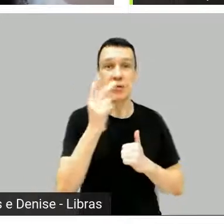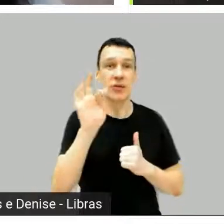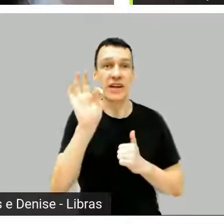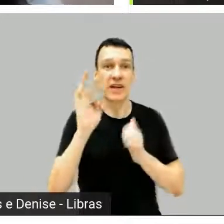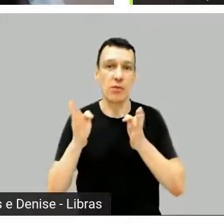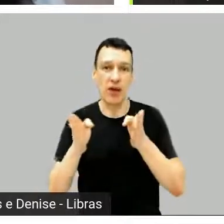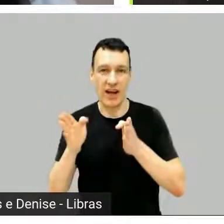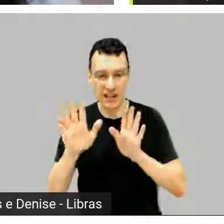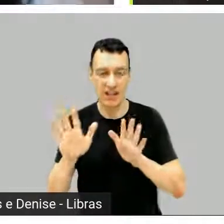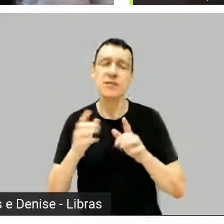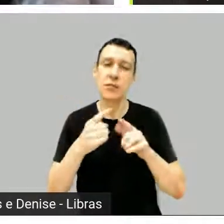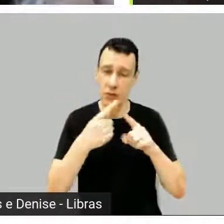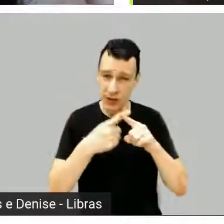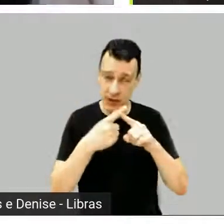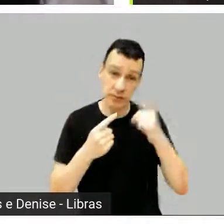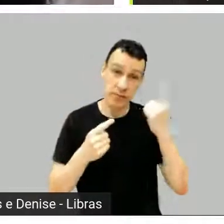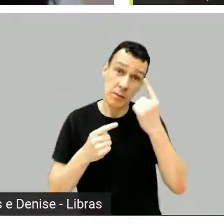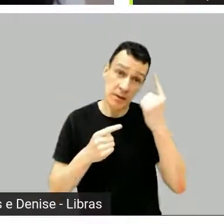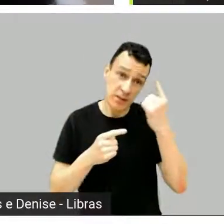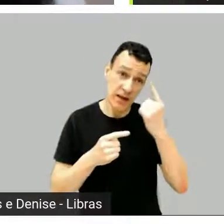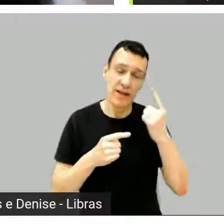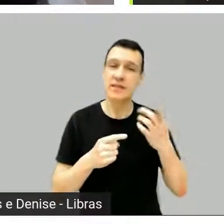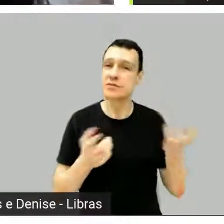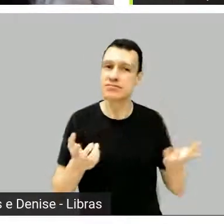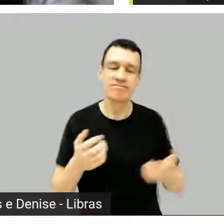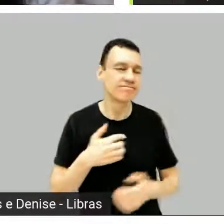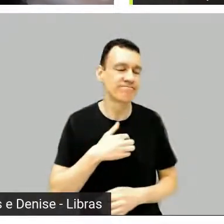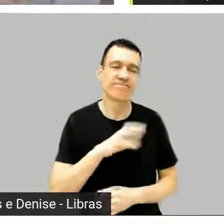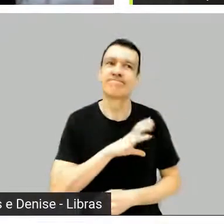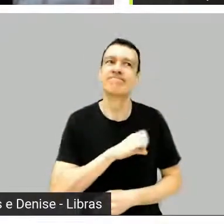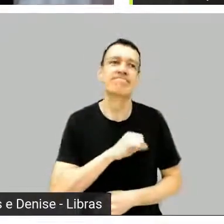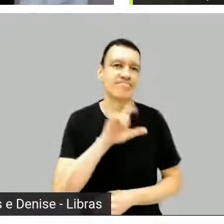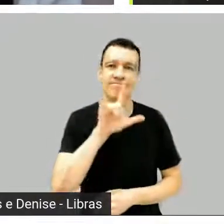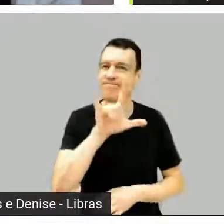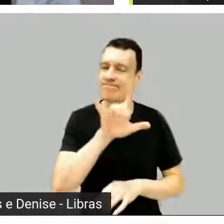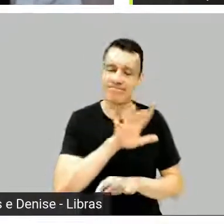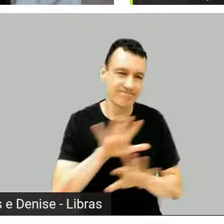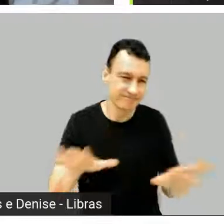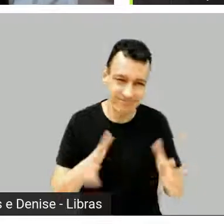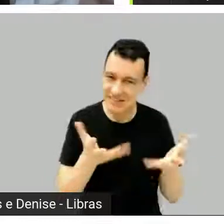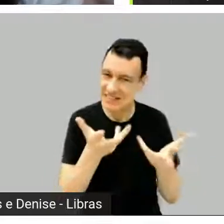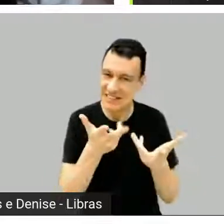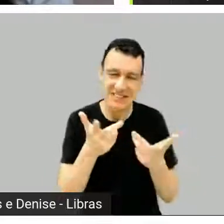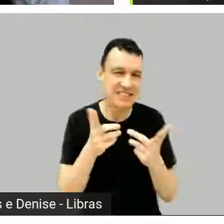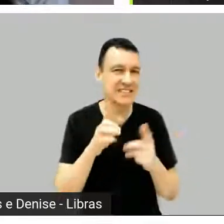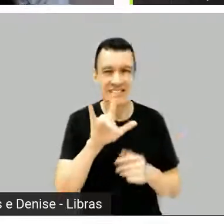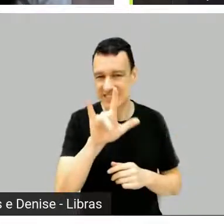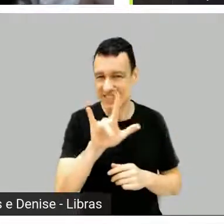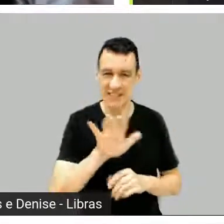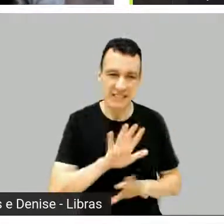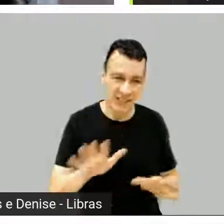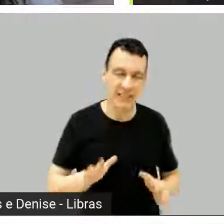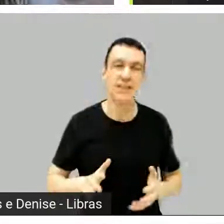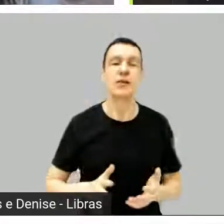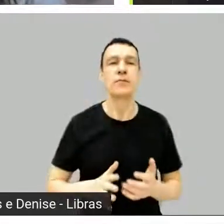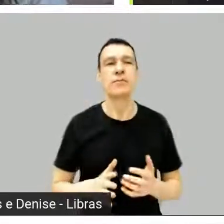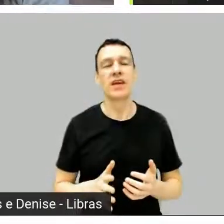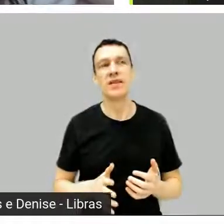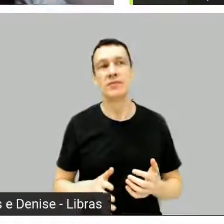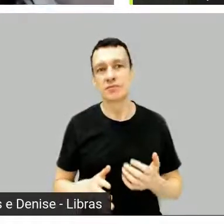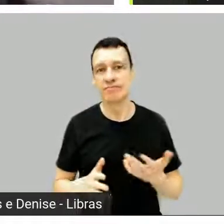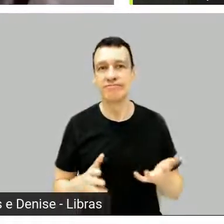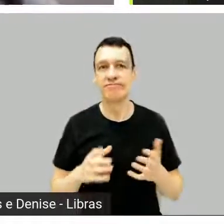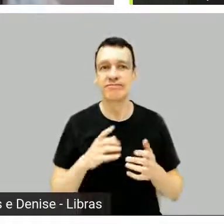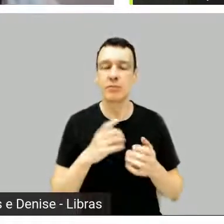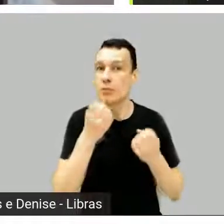porque a primeira, gente, meu Deus, é maravilhosa, né? É da média, eu amo da média, tipo, e assim,